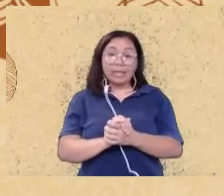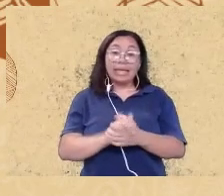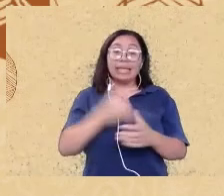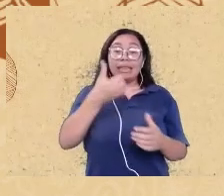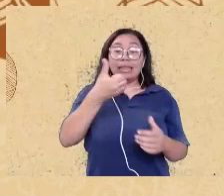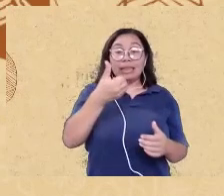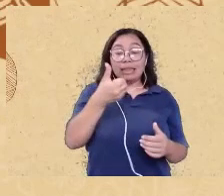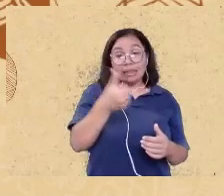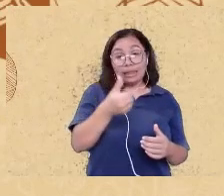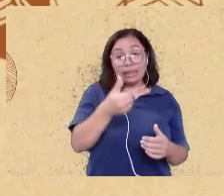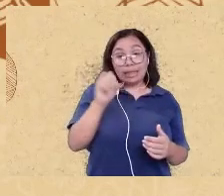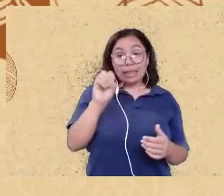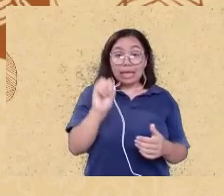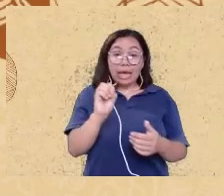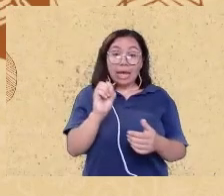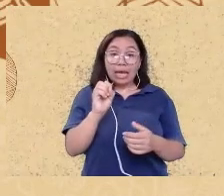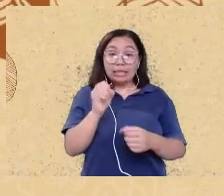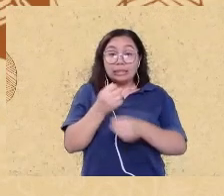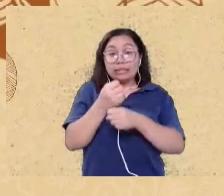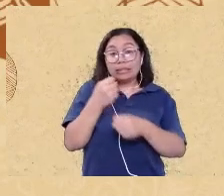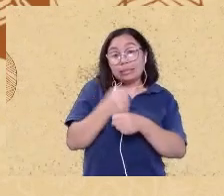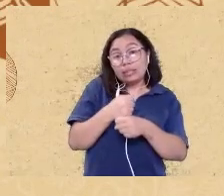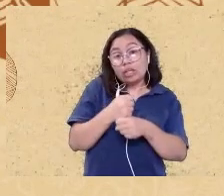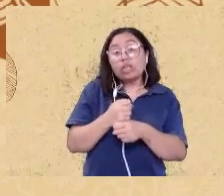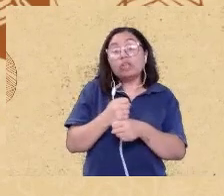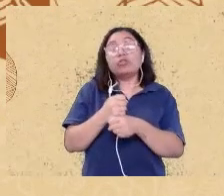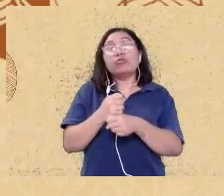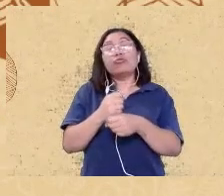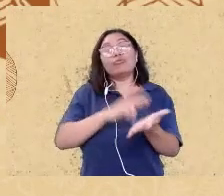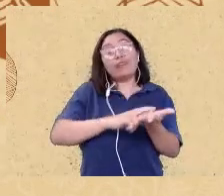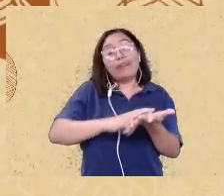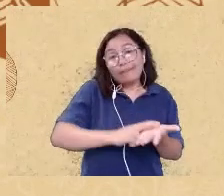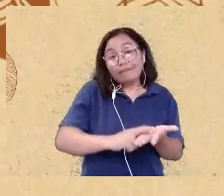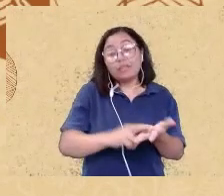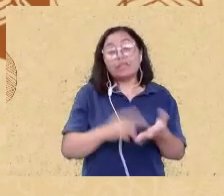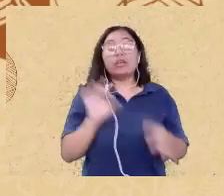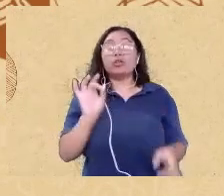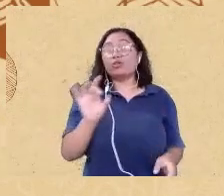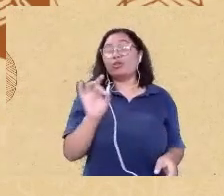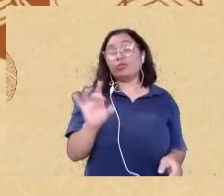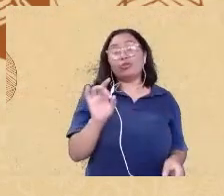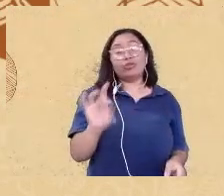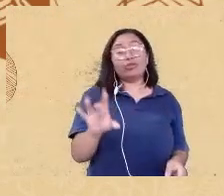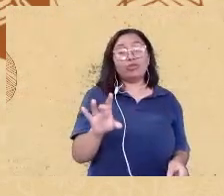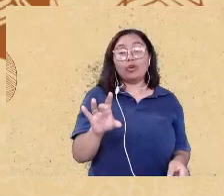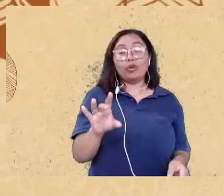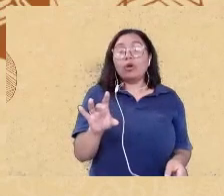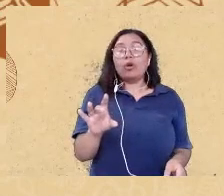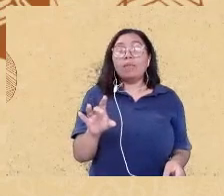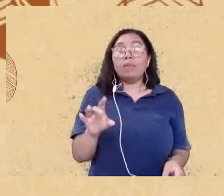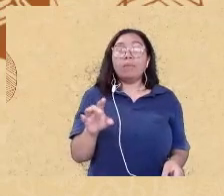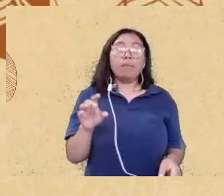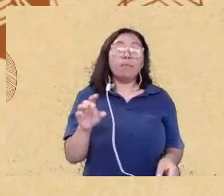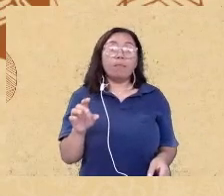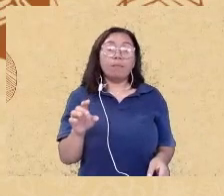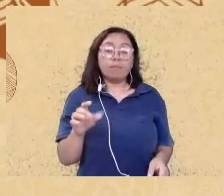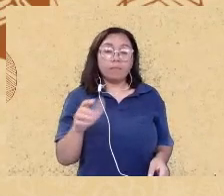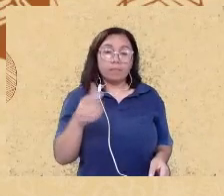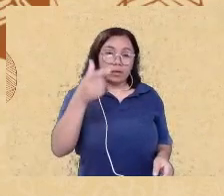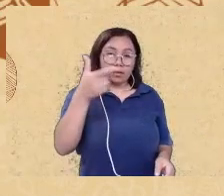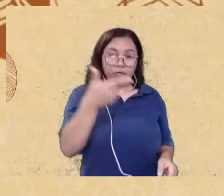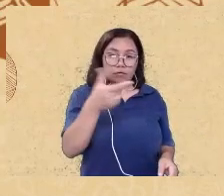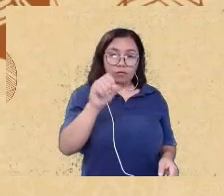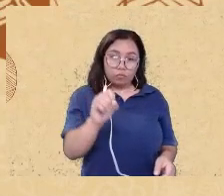total de 498 estudos publicados em 20 em 10